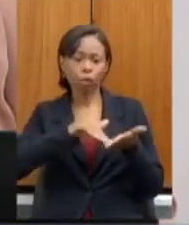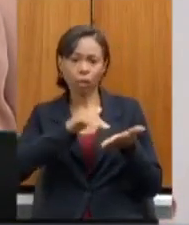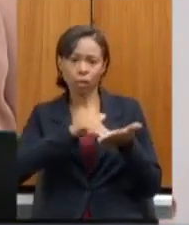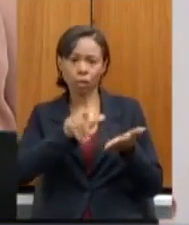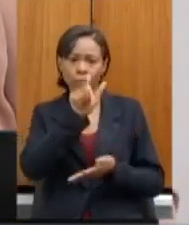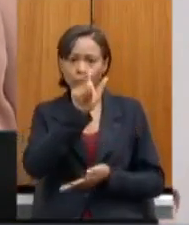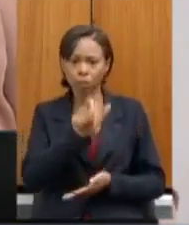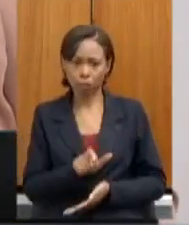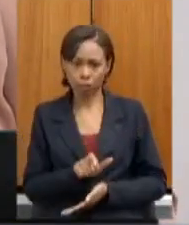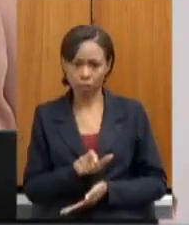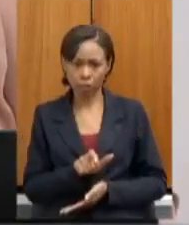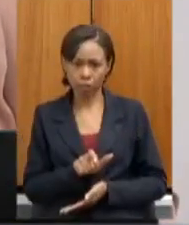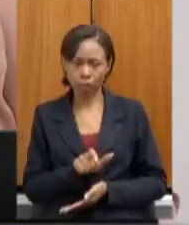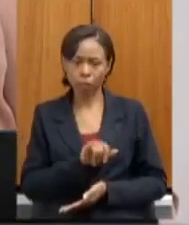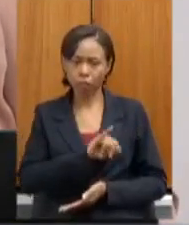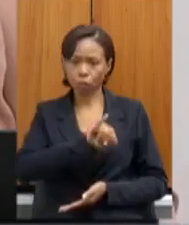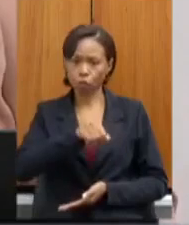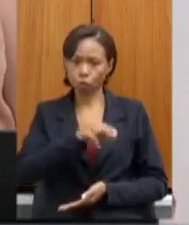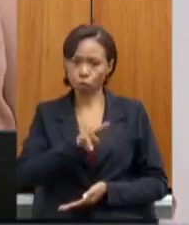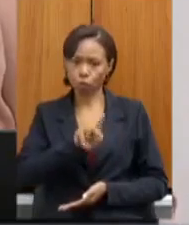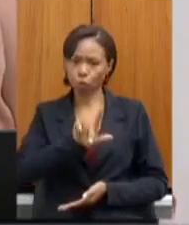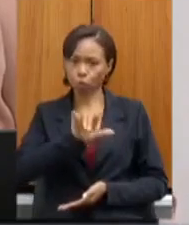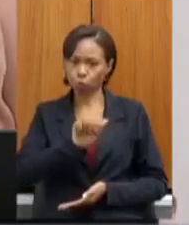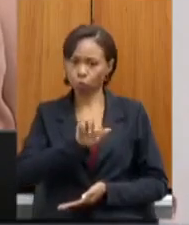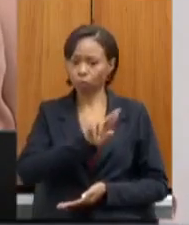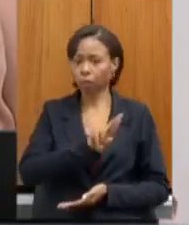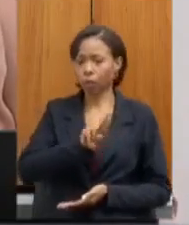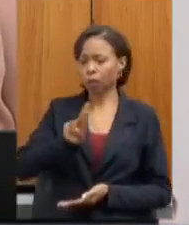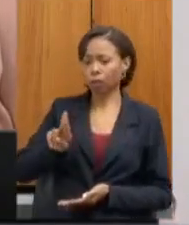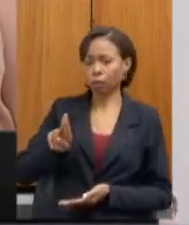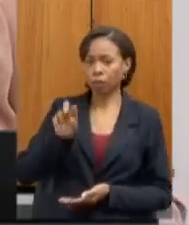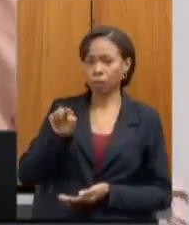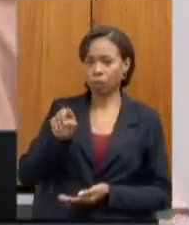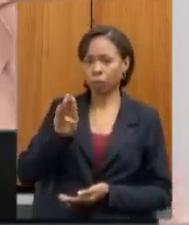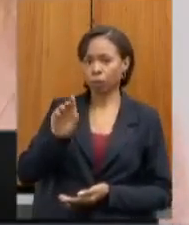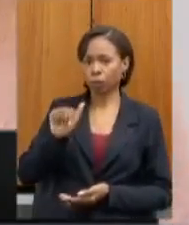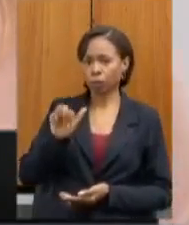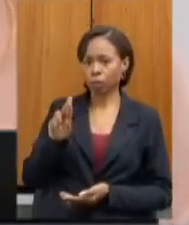Júlia para que ela responda os questionamentos do deputado Bartô